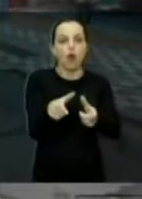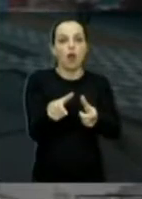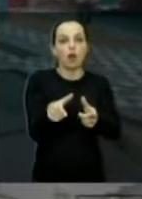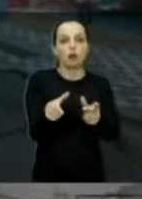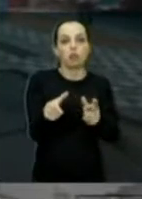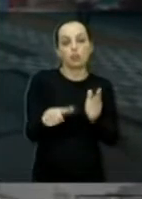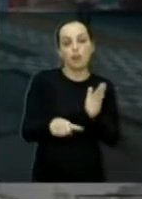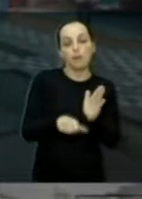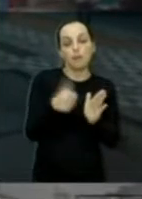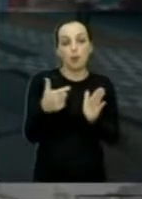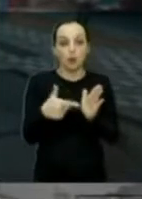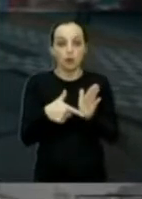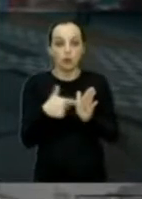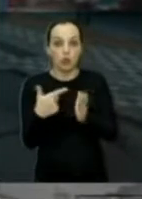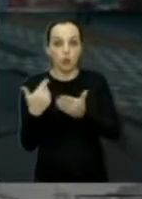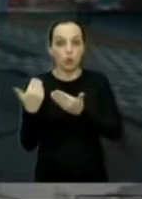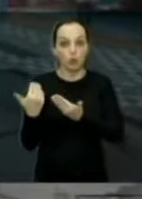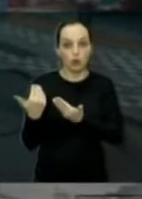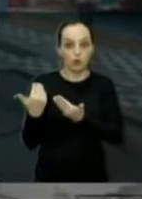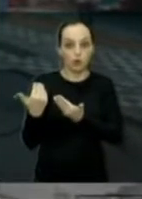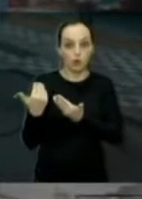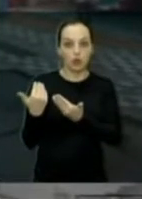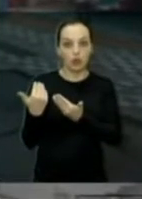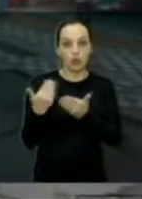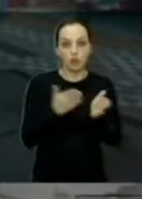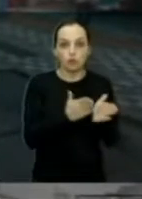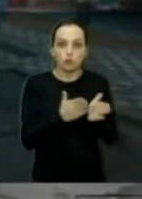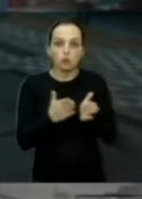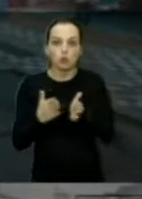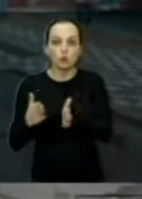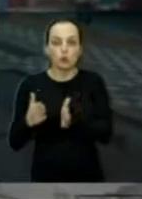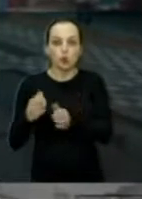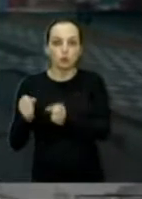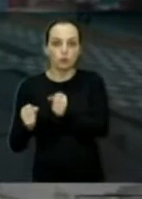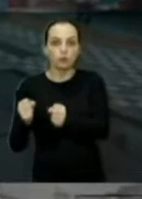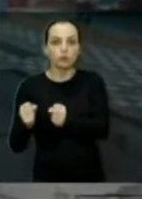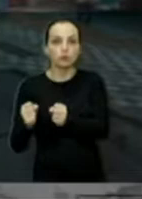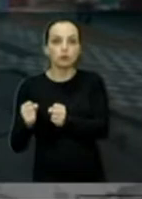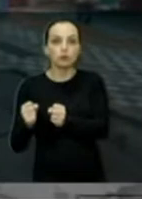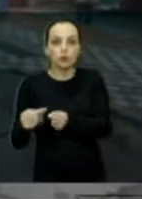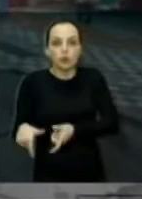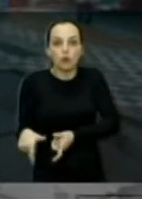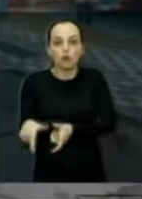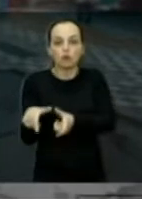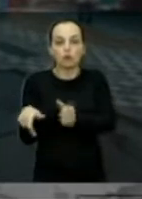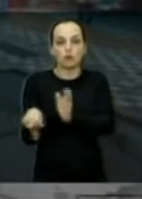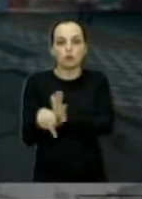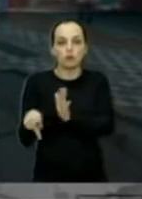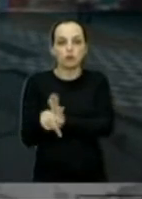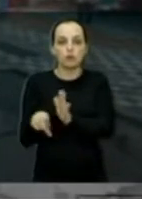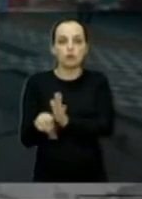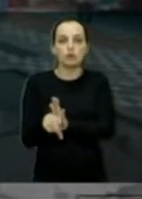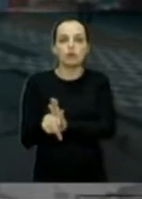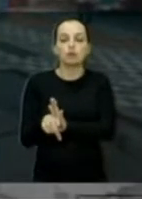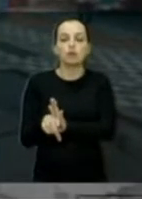segunda, do lado esquerdo aqui, e fosse entrar à direita naquela faixa vermelha lá, que era